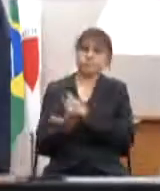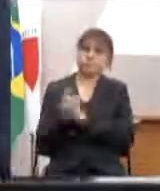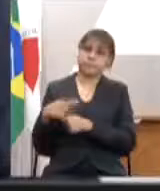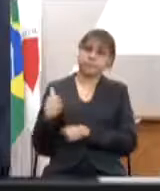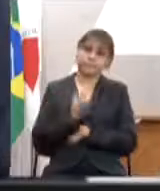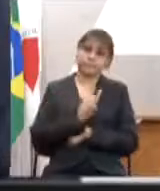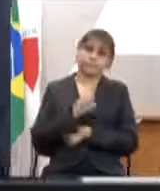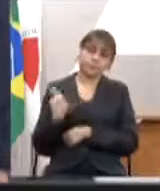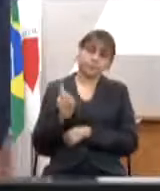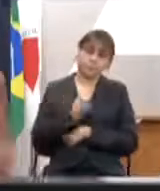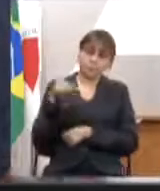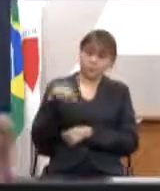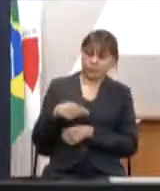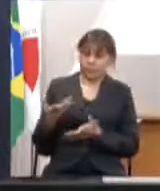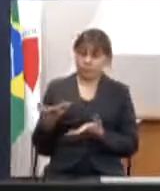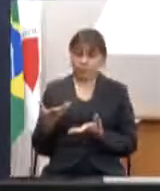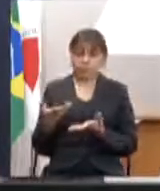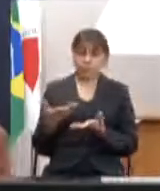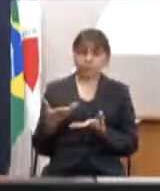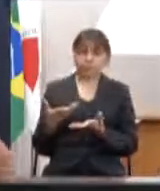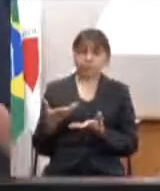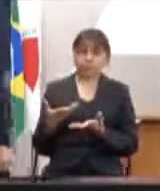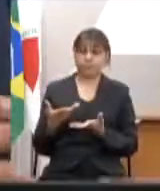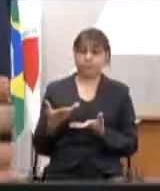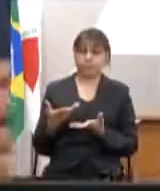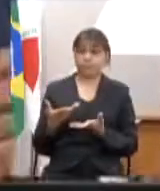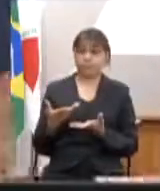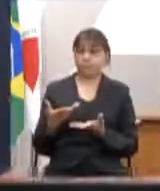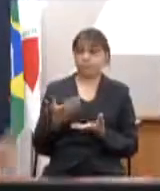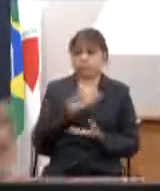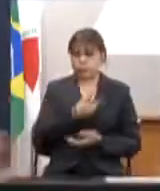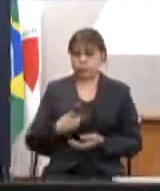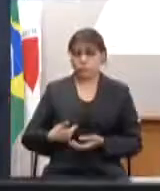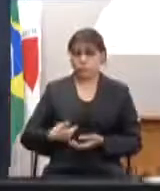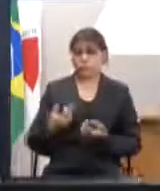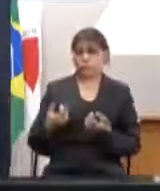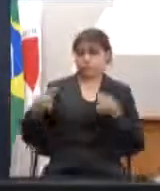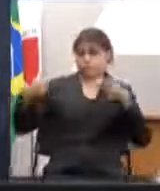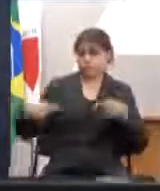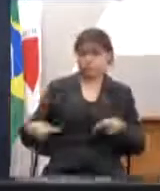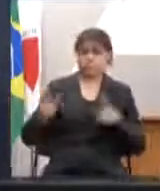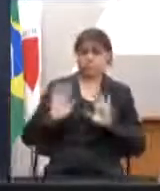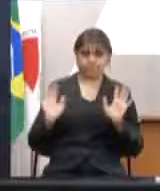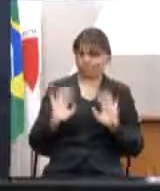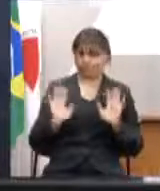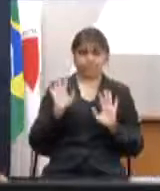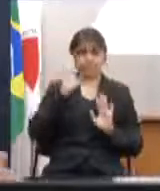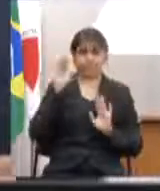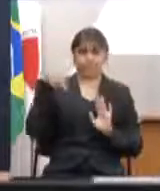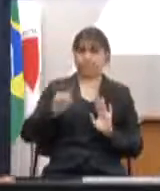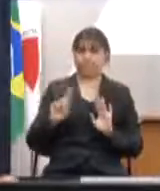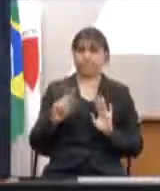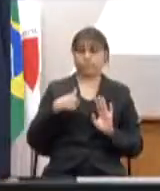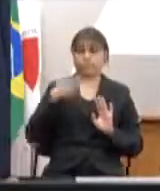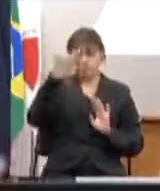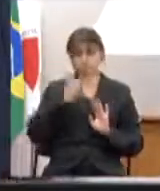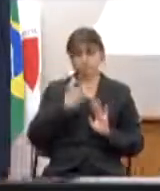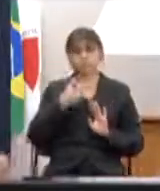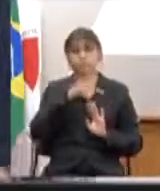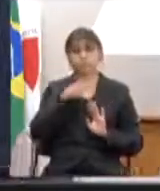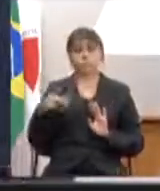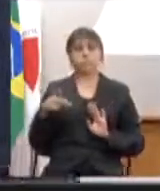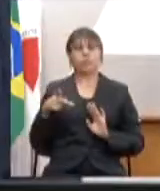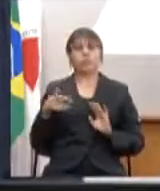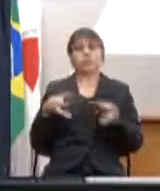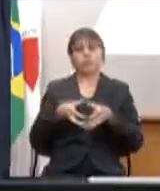ajudem nós não estamos aqui não se trata aqui de governo oposição não é isso aqui aqui eu sou presidente da comissão